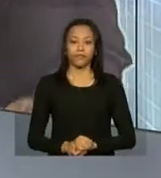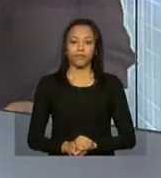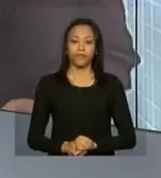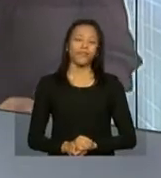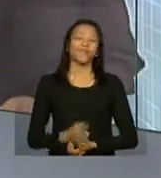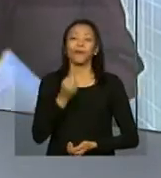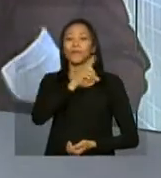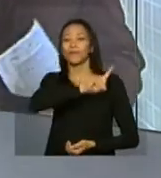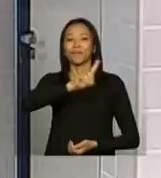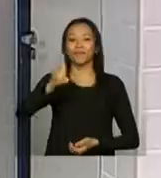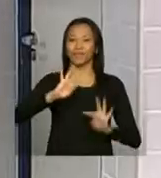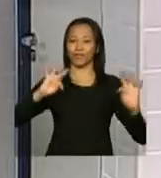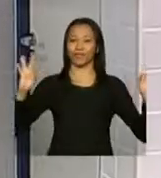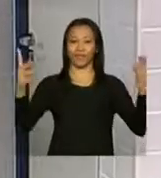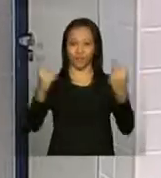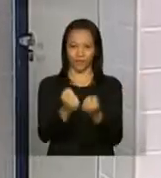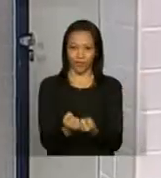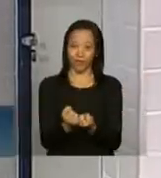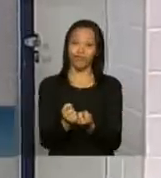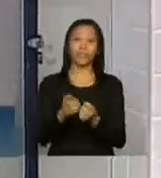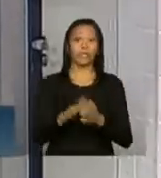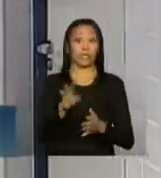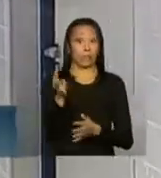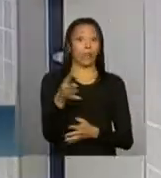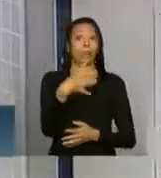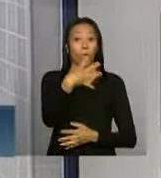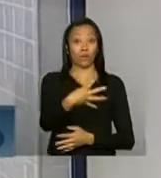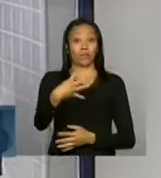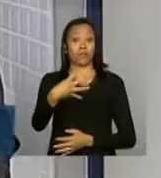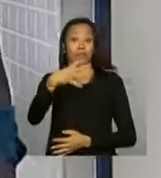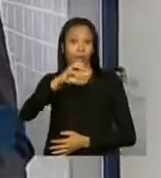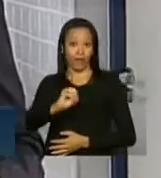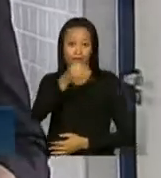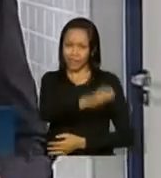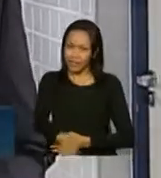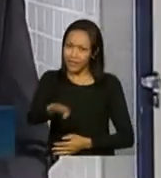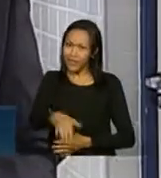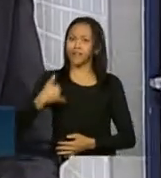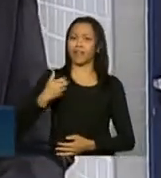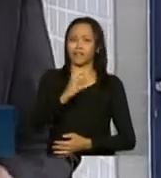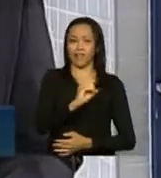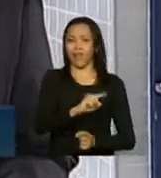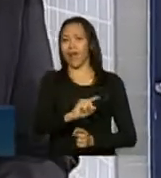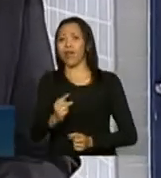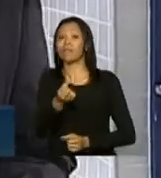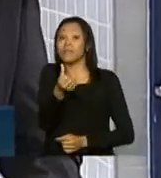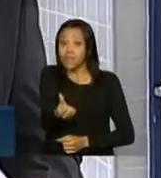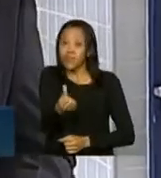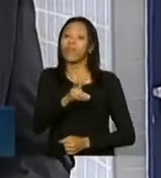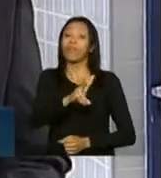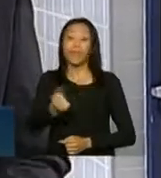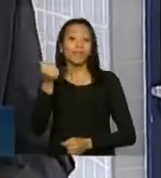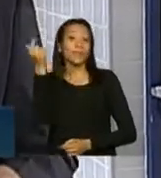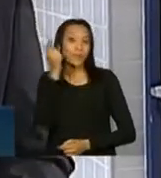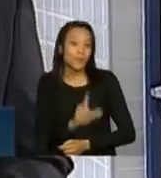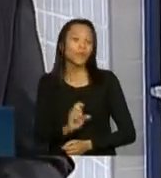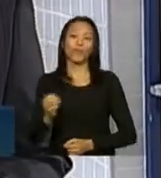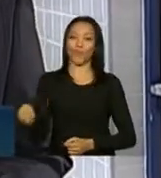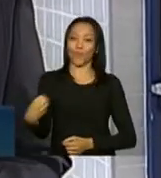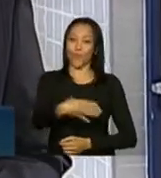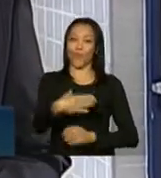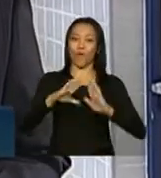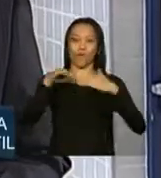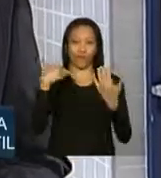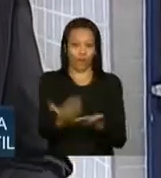Bom dia, Malu. Bom dia a todos. Cerca de 440 crianças de 0 a 6 anos vão ser beneficiadas com a nova